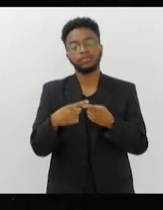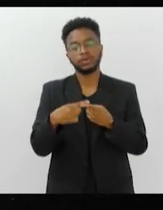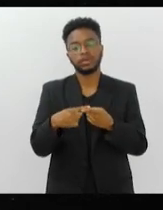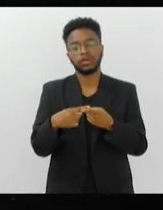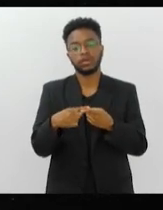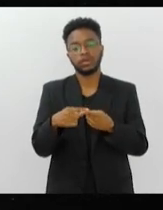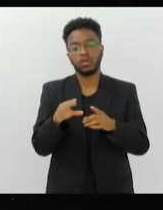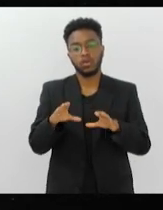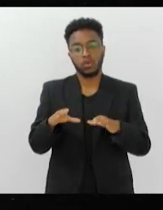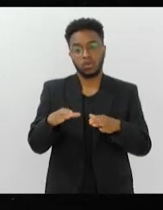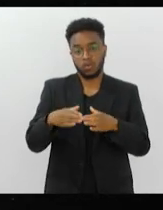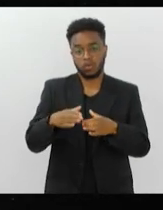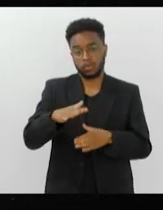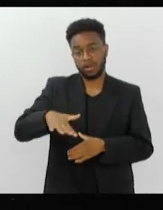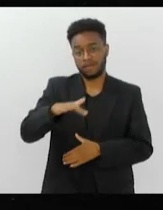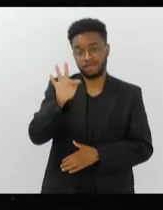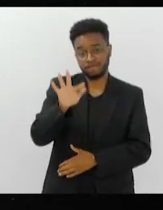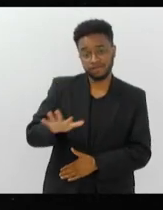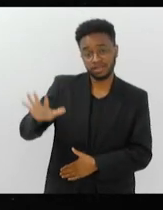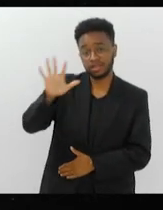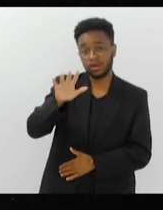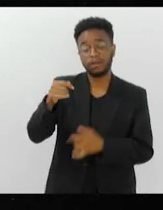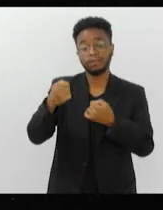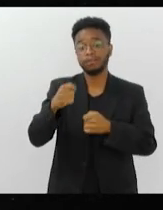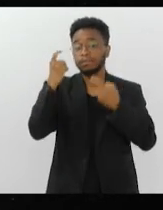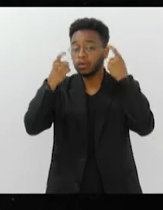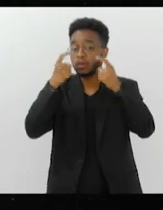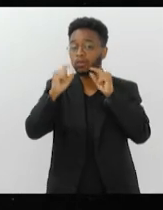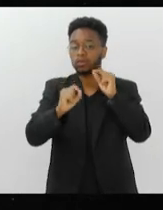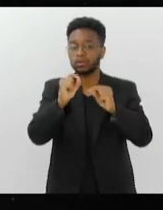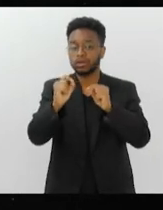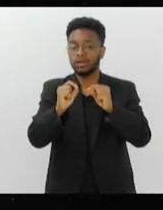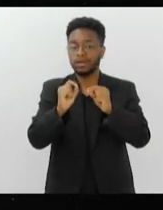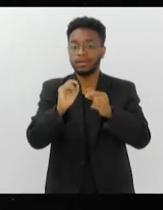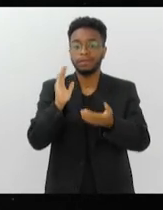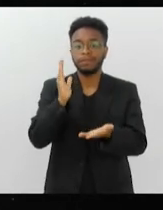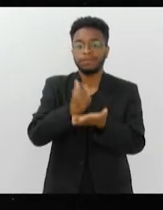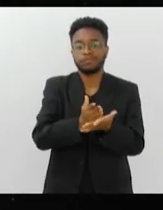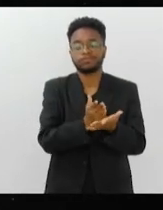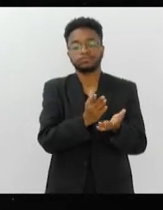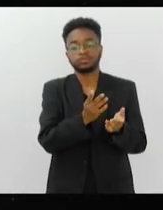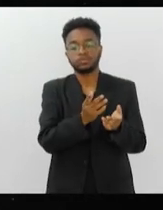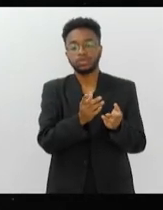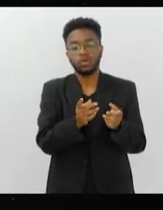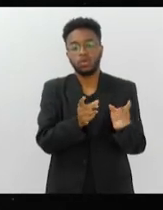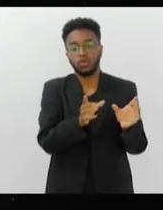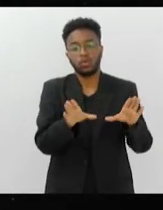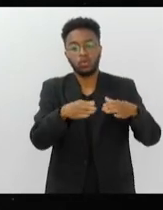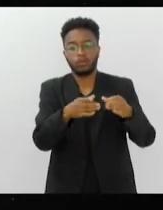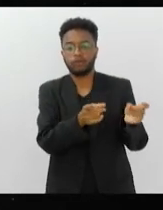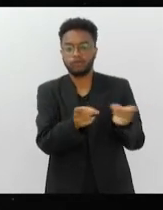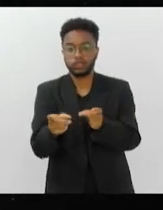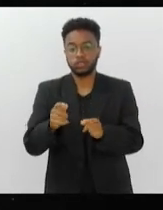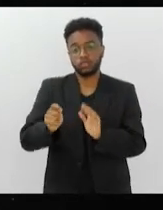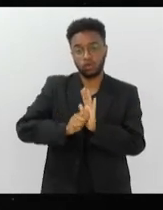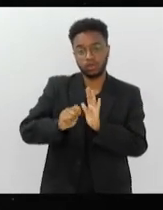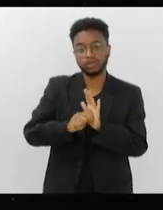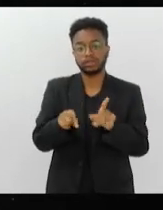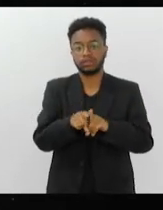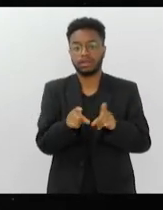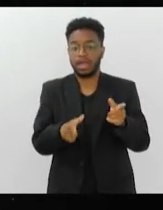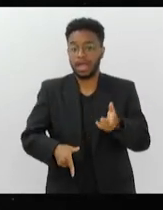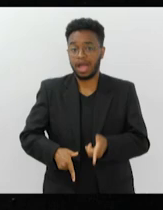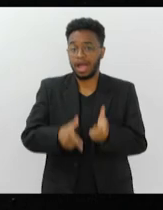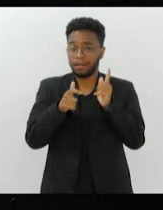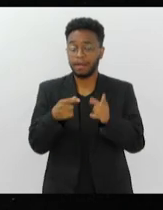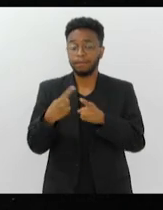Armadas, a área federal tem que estar preocupada no combate ao tráfico de drogas e ao contrabando de armas, porque droga não